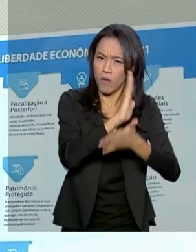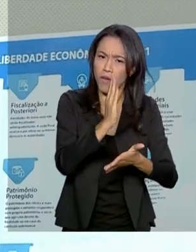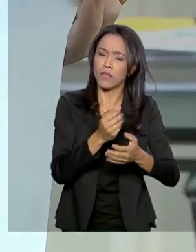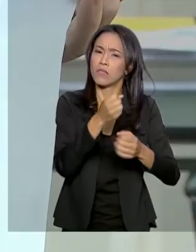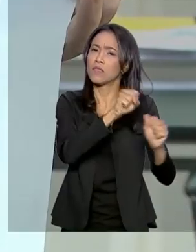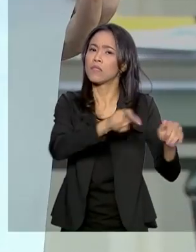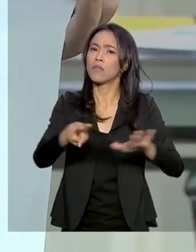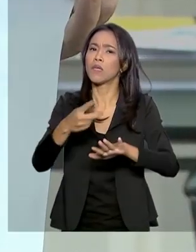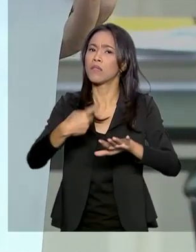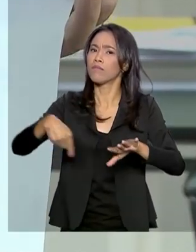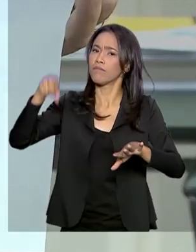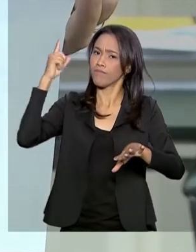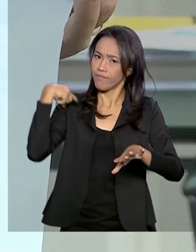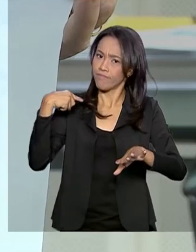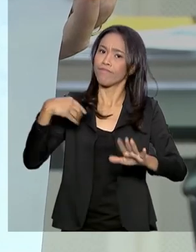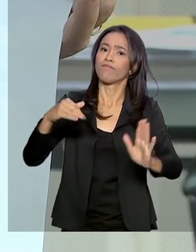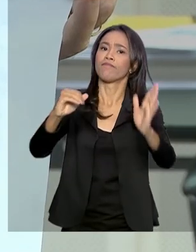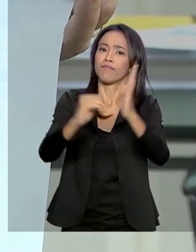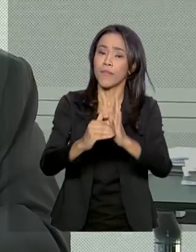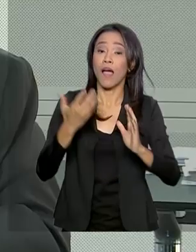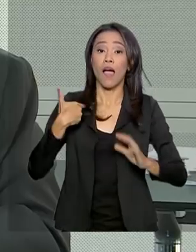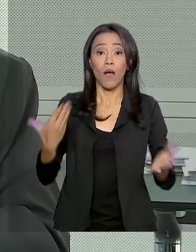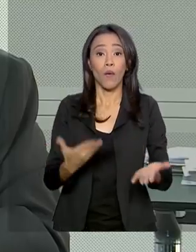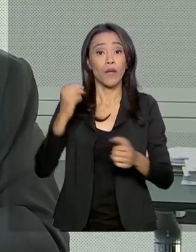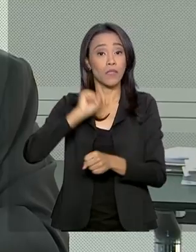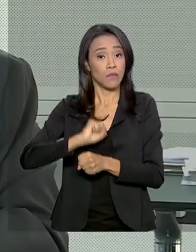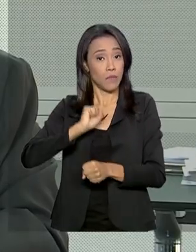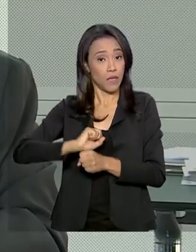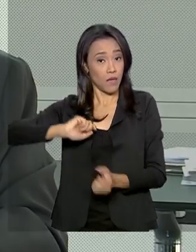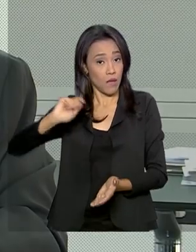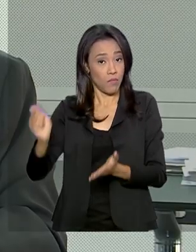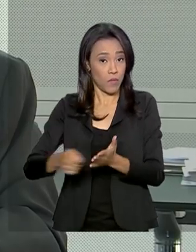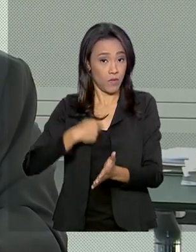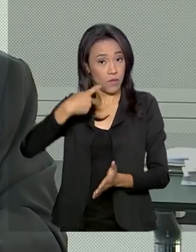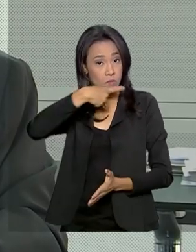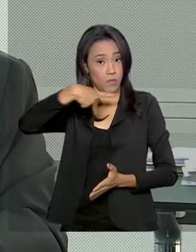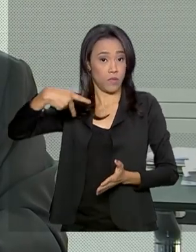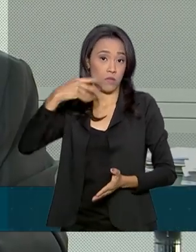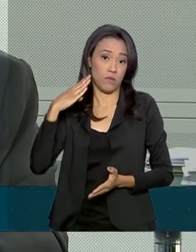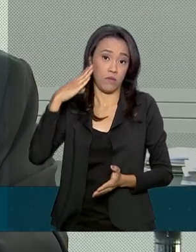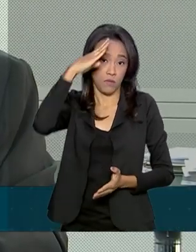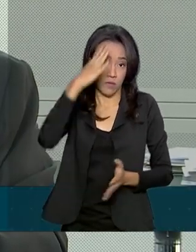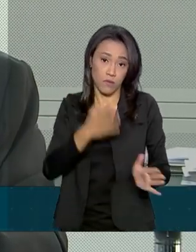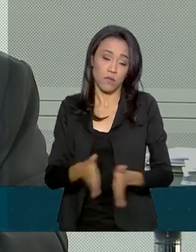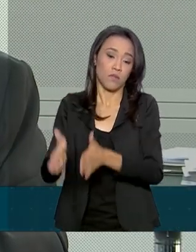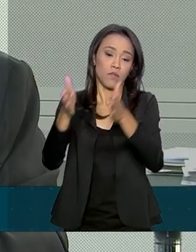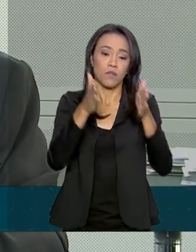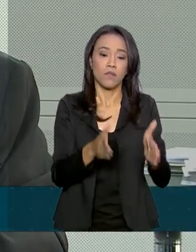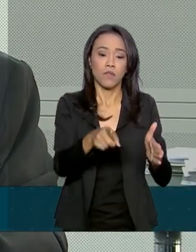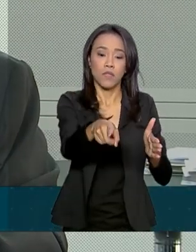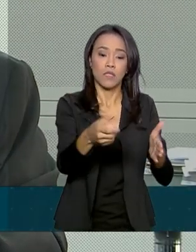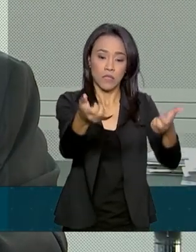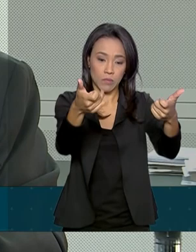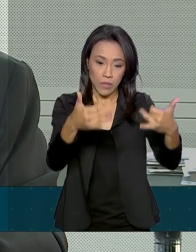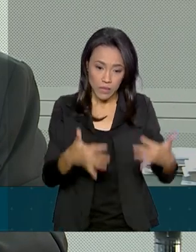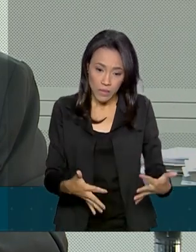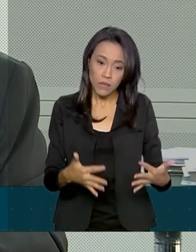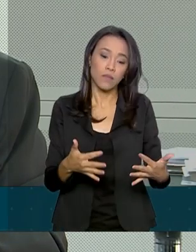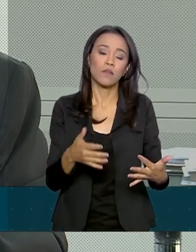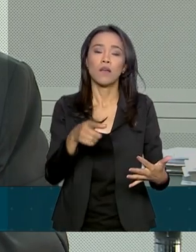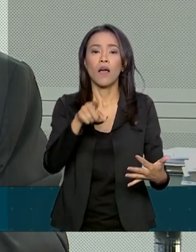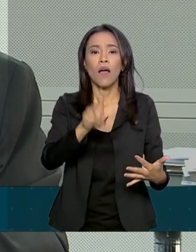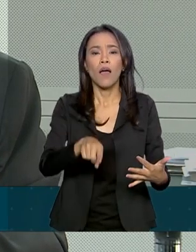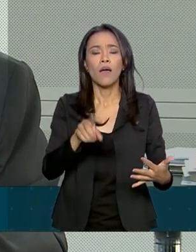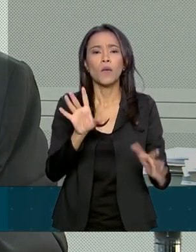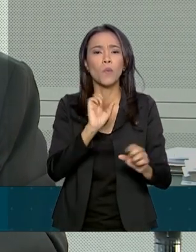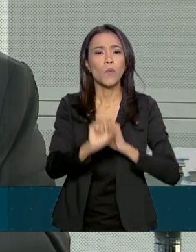passada e que aguarda a sanção presidencial. A gente tem cunhado como uma lei áurea da micro e pequena empresa, uma